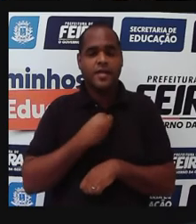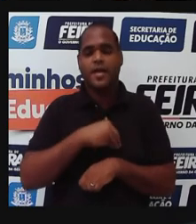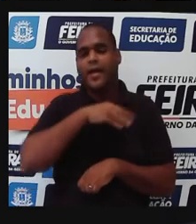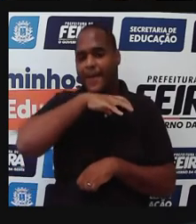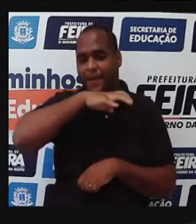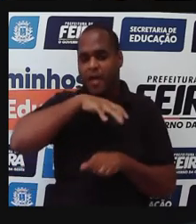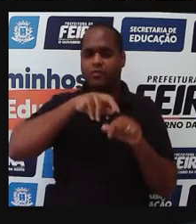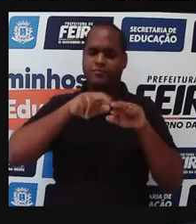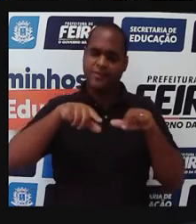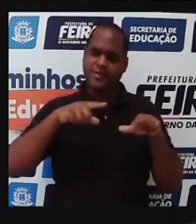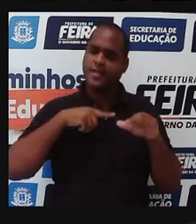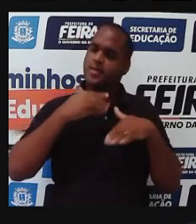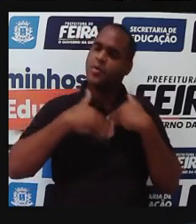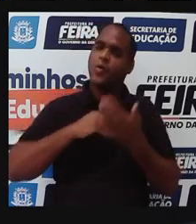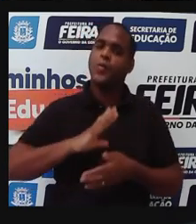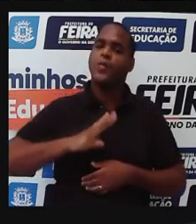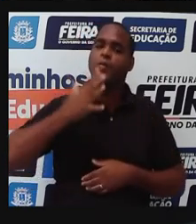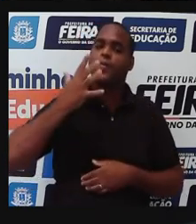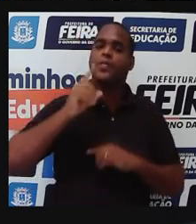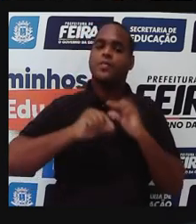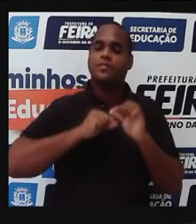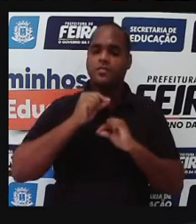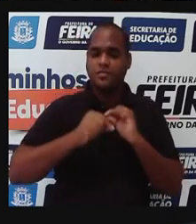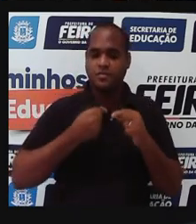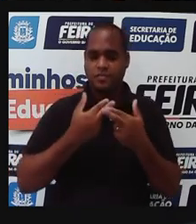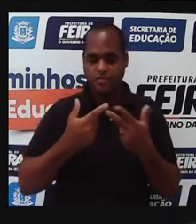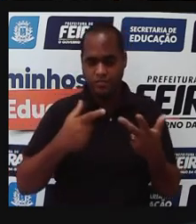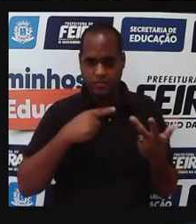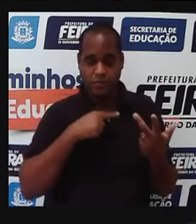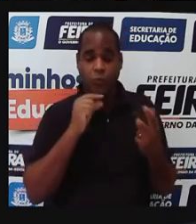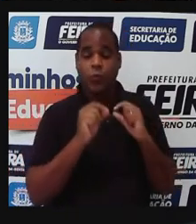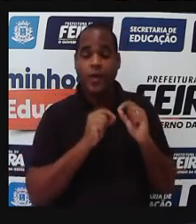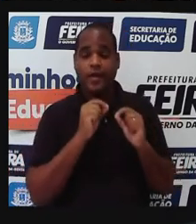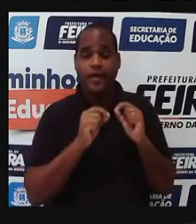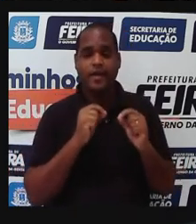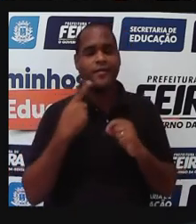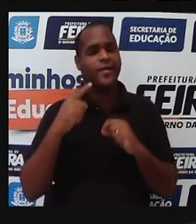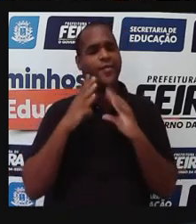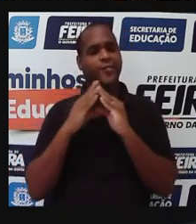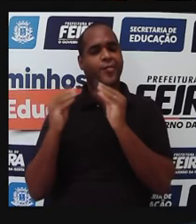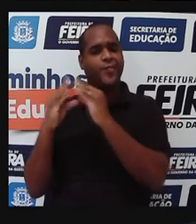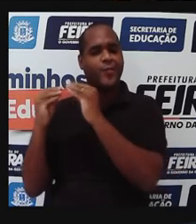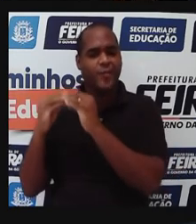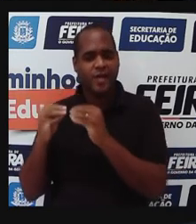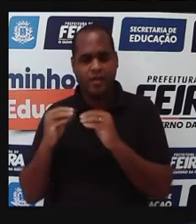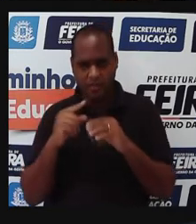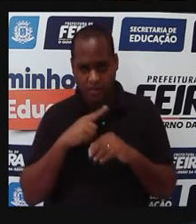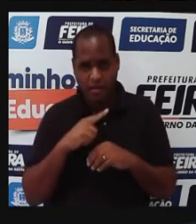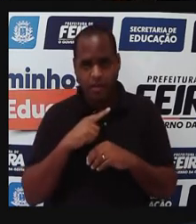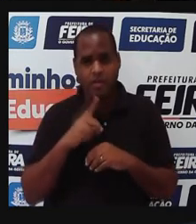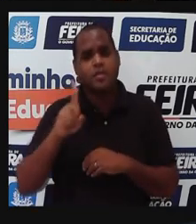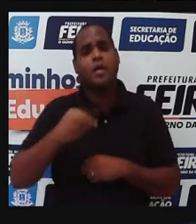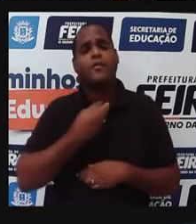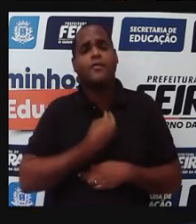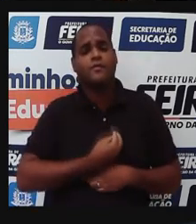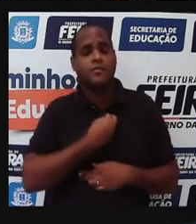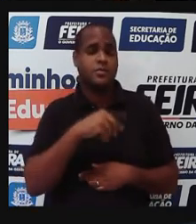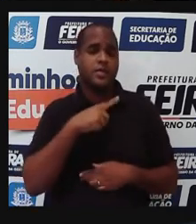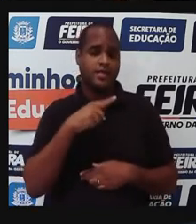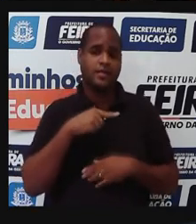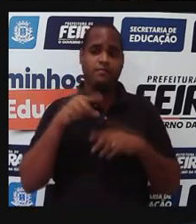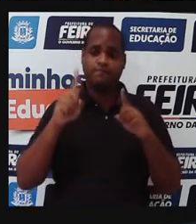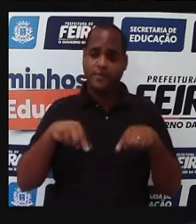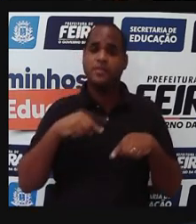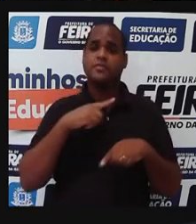animais. E aí, o que acontece? Acontece que esses animais, eles não vão desaparecer simplesmente, eles vivem ali. Esses seres